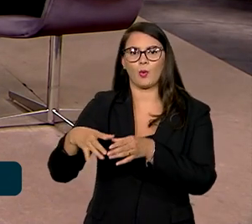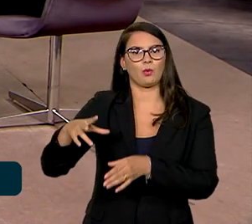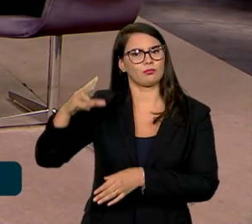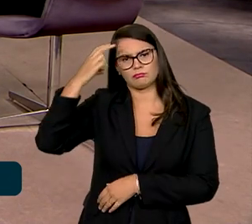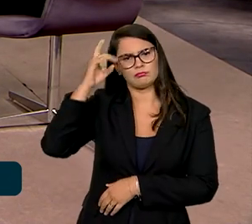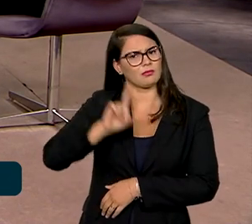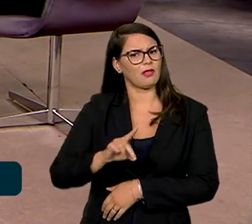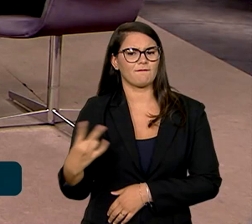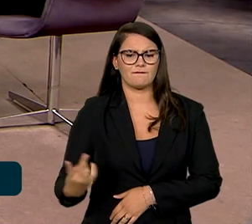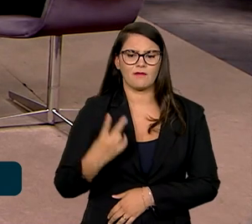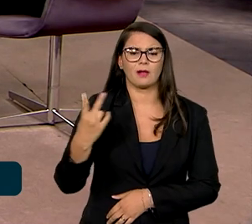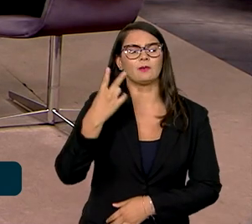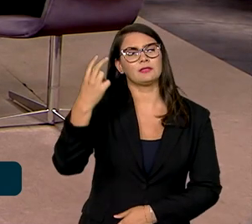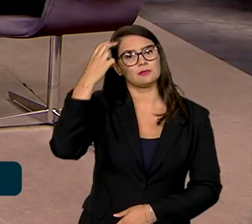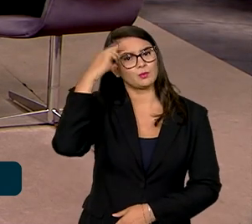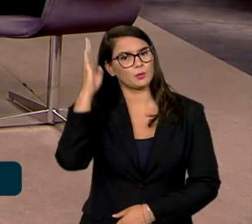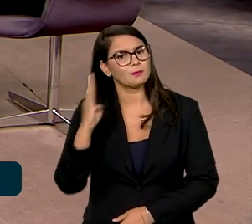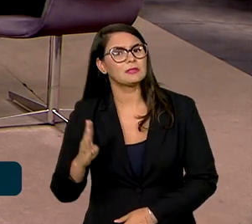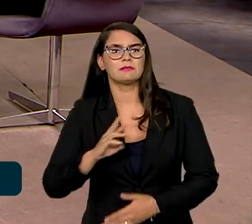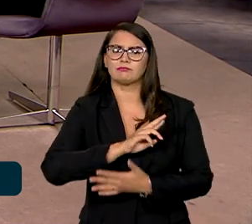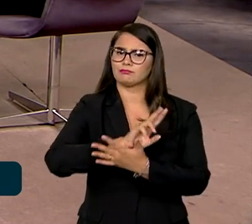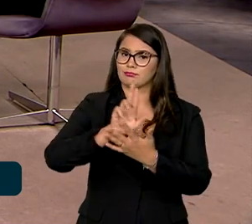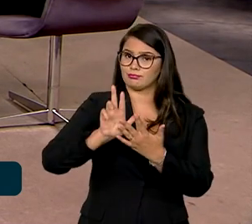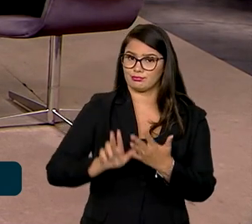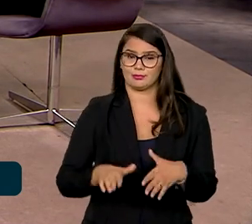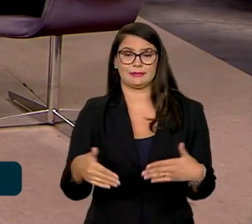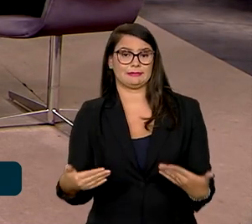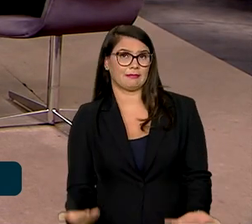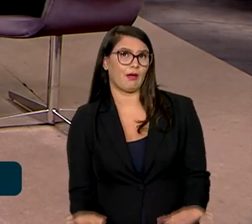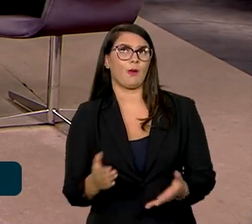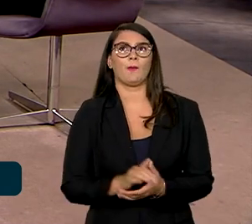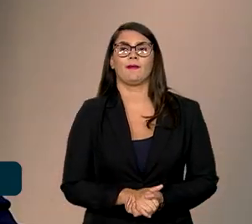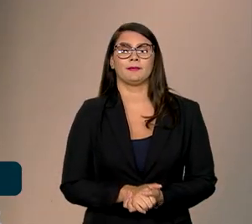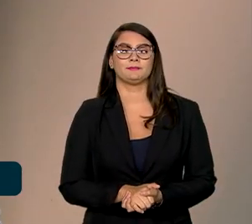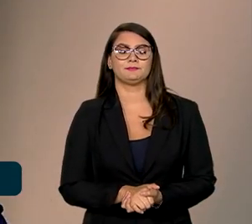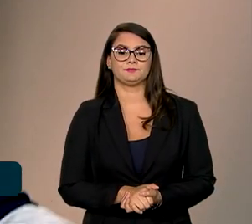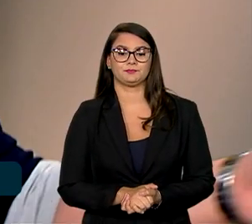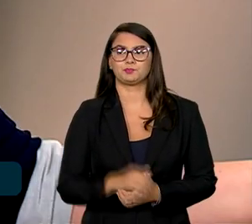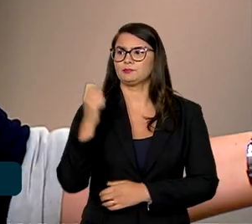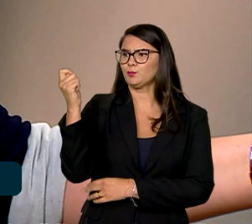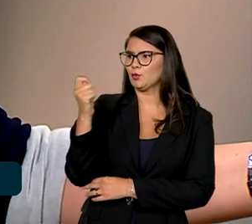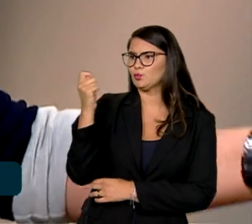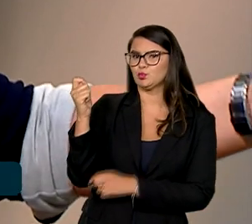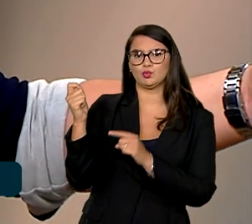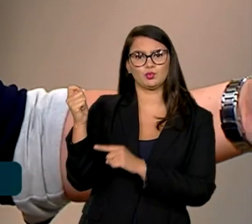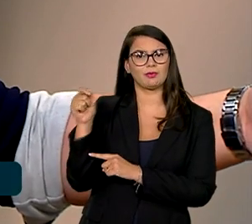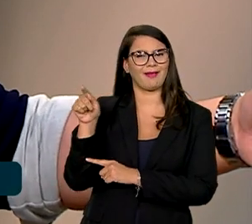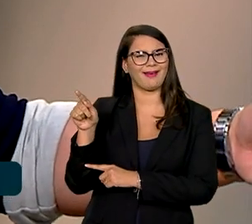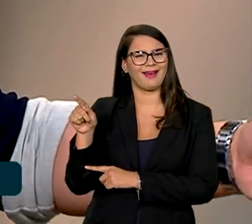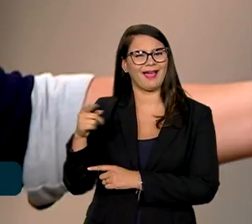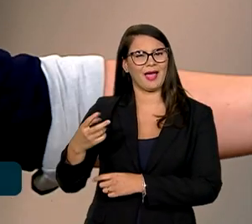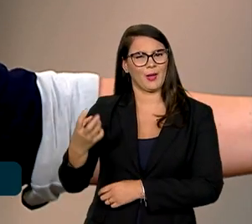valoriza a cultura brasileira na sua diversidade. Então, desde o meu Rio Grande do Sul, lá com as suas